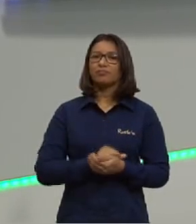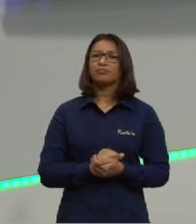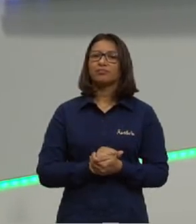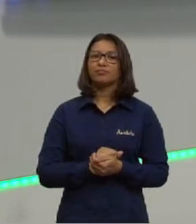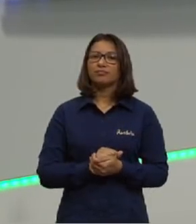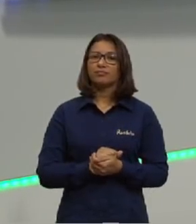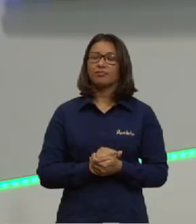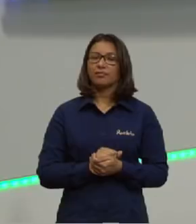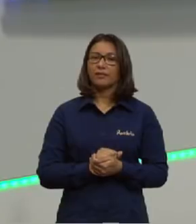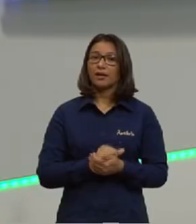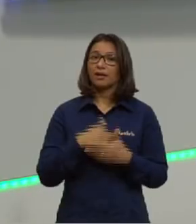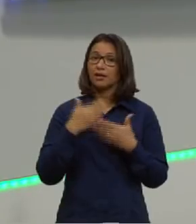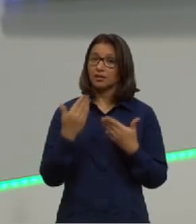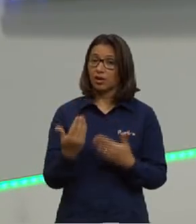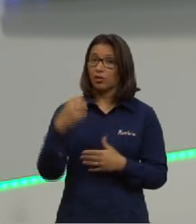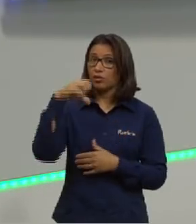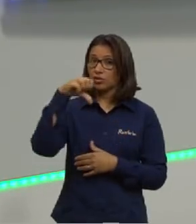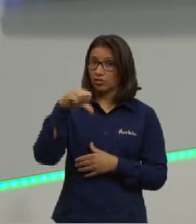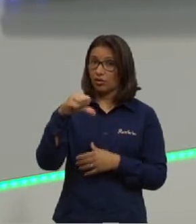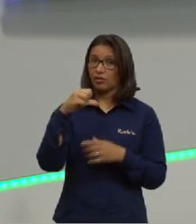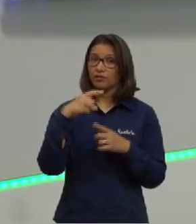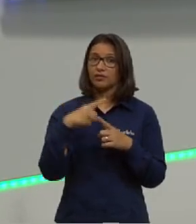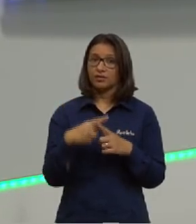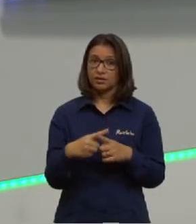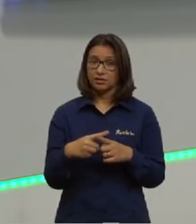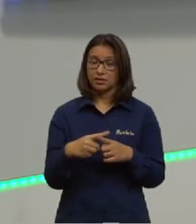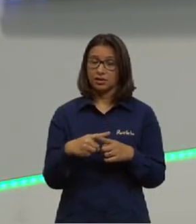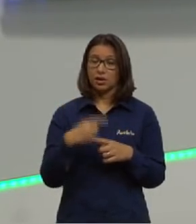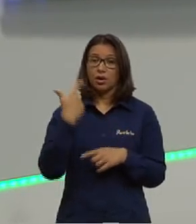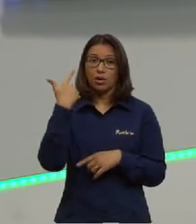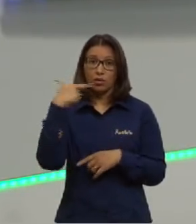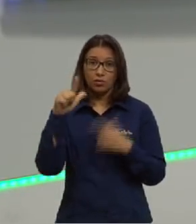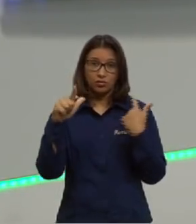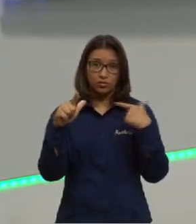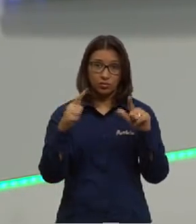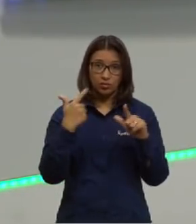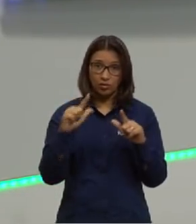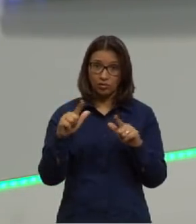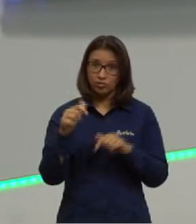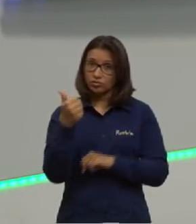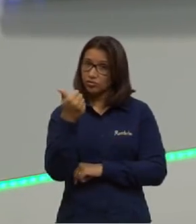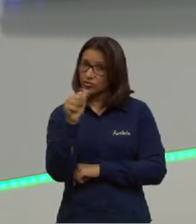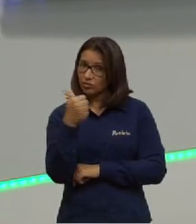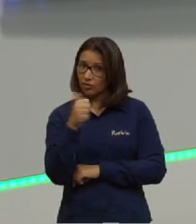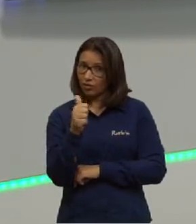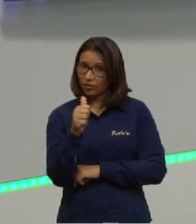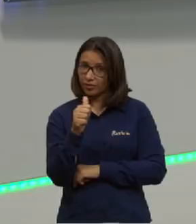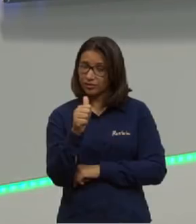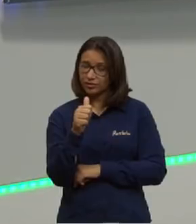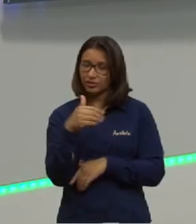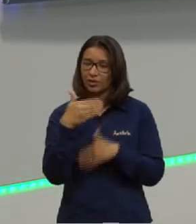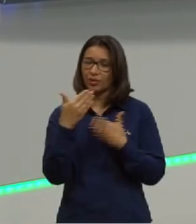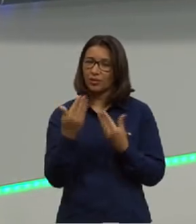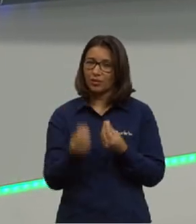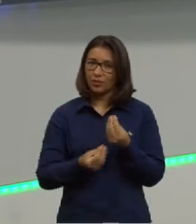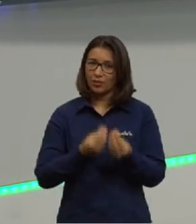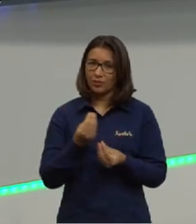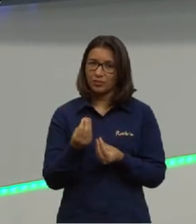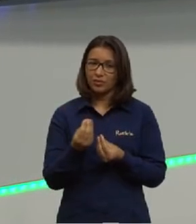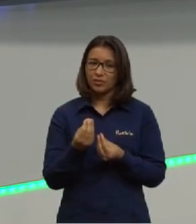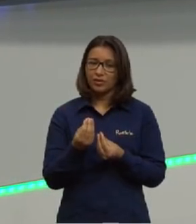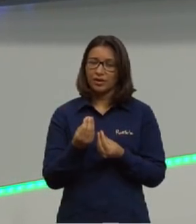Então, vão ser nove deles. Os outros, 11, a gente, então, como eu já citei, consegue